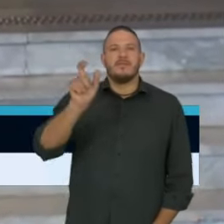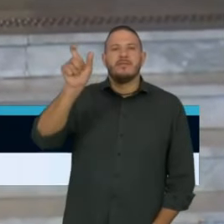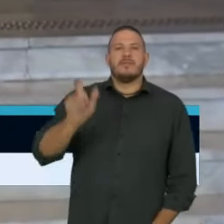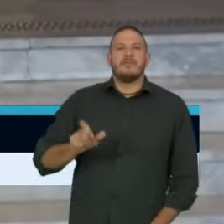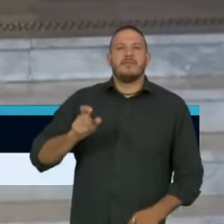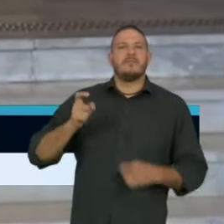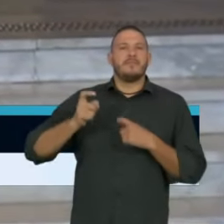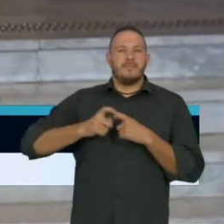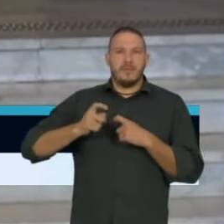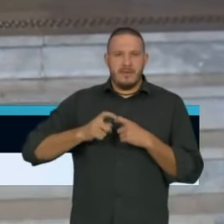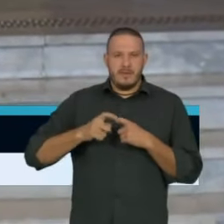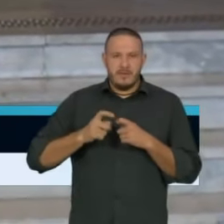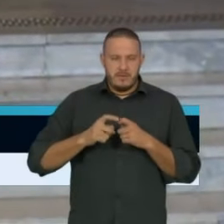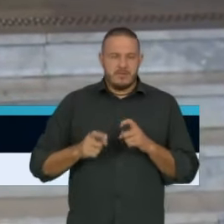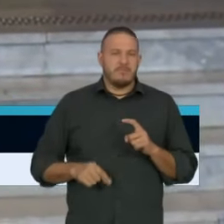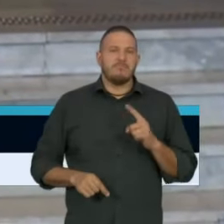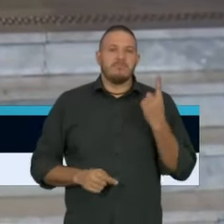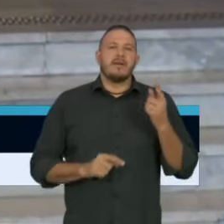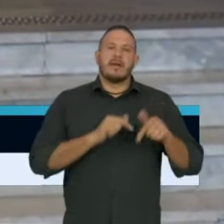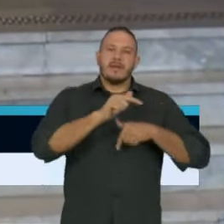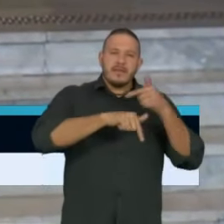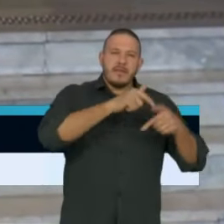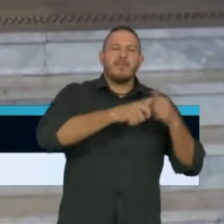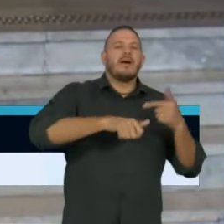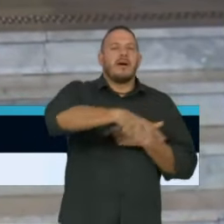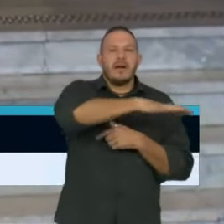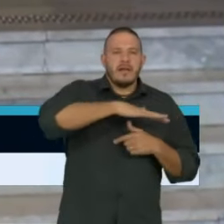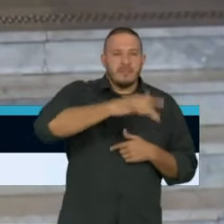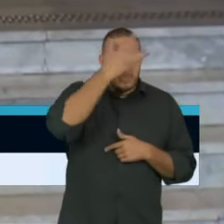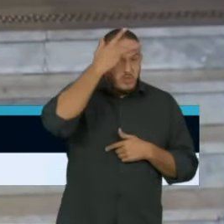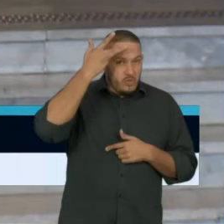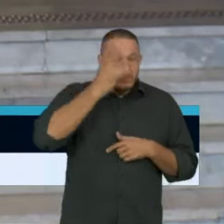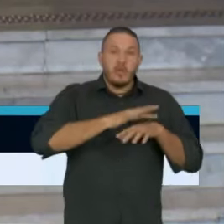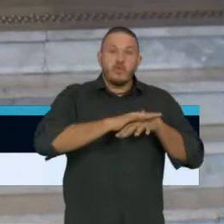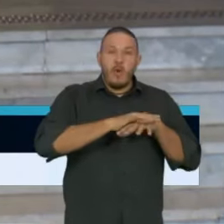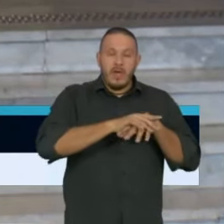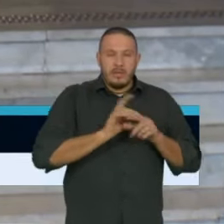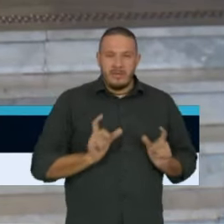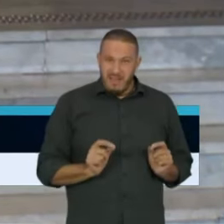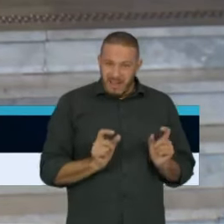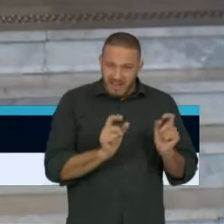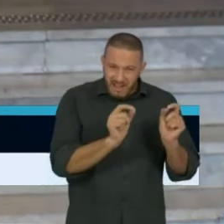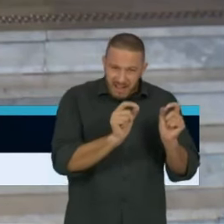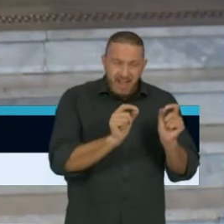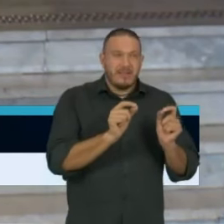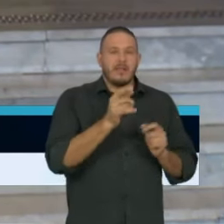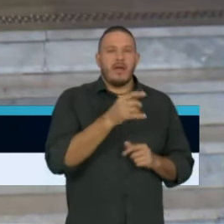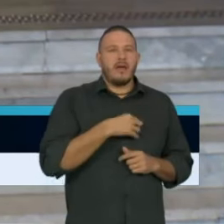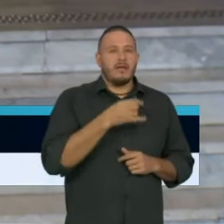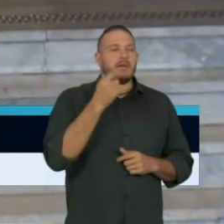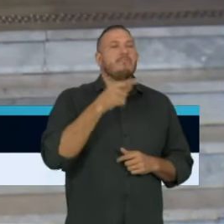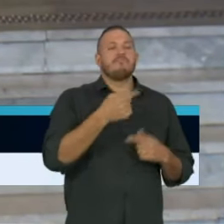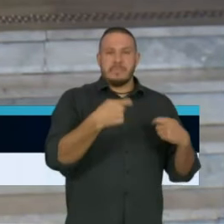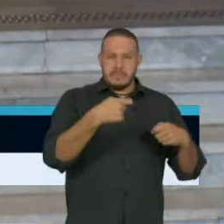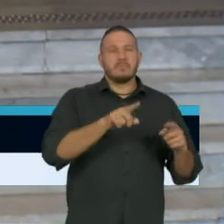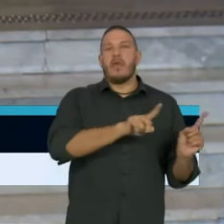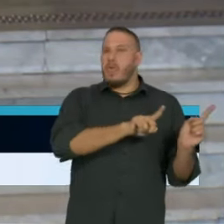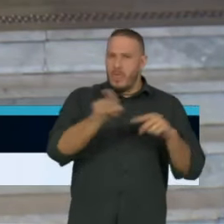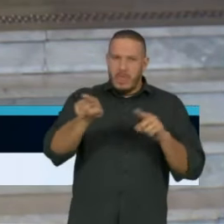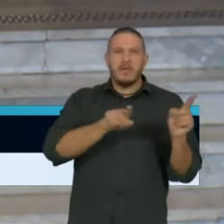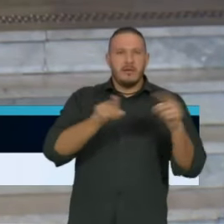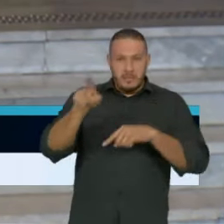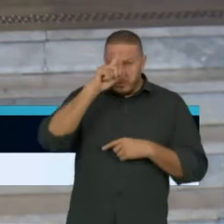especialmente oncologistas para que seus pacientes não deixem de ir fazer quimioterapia em consultas